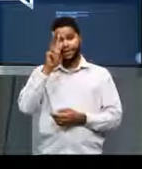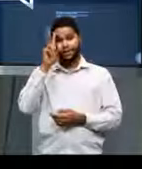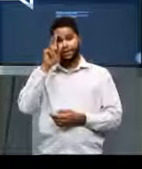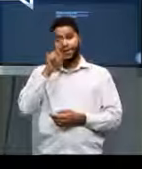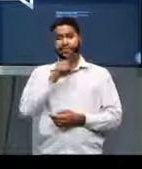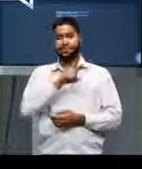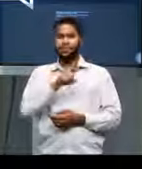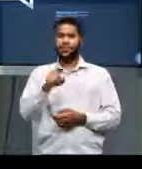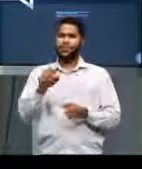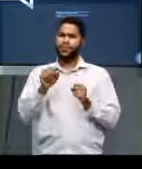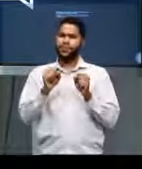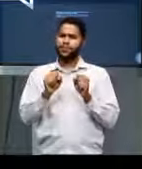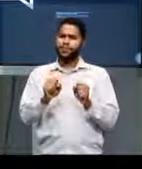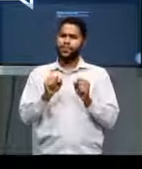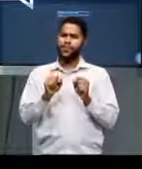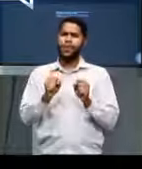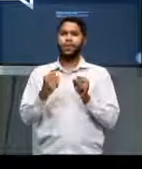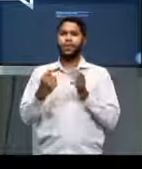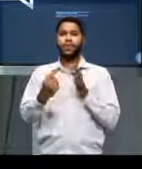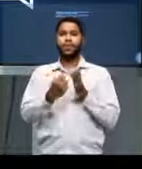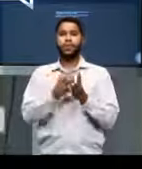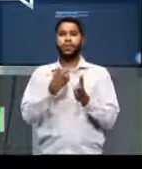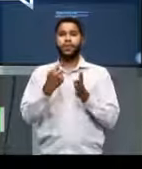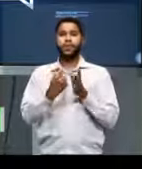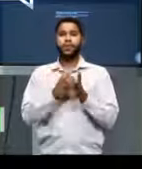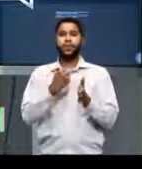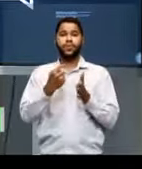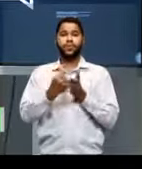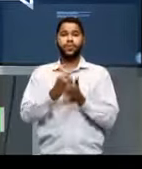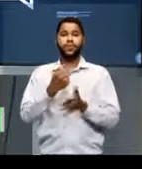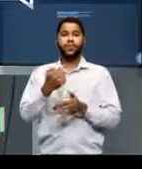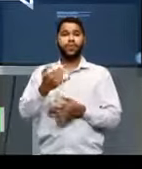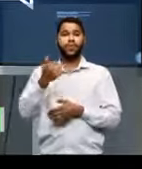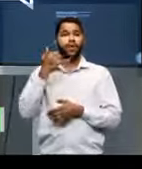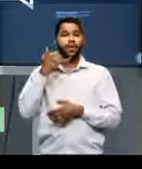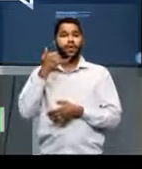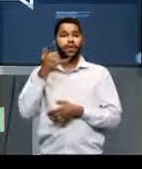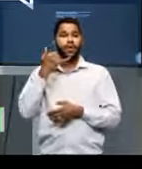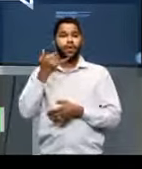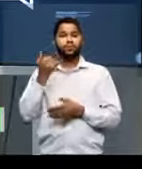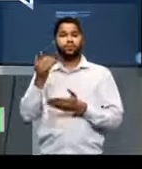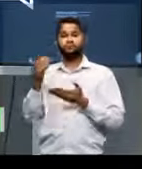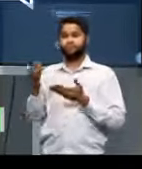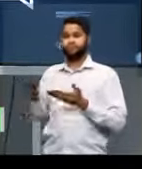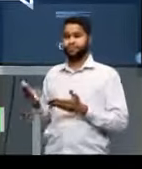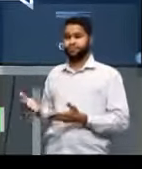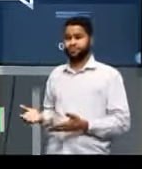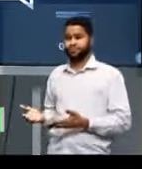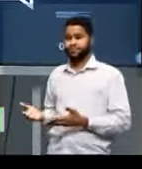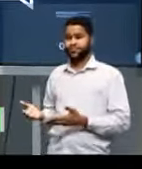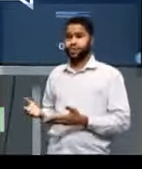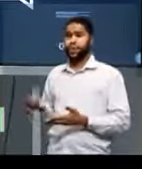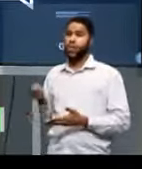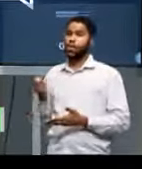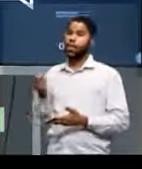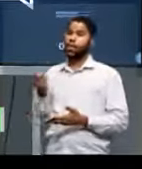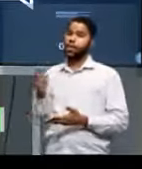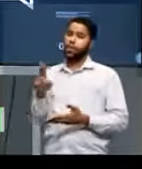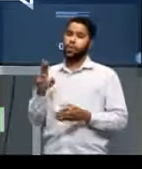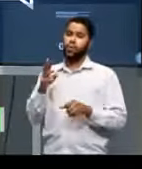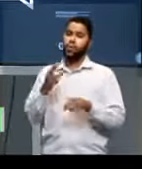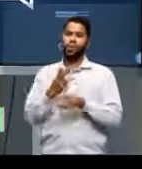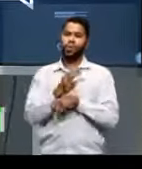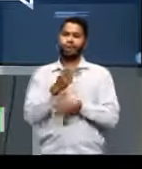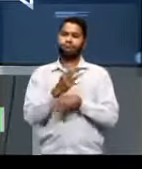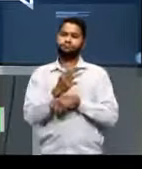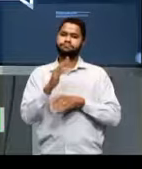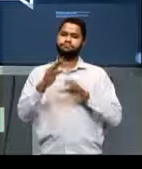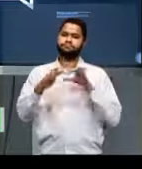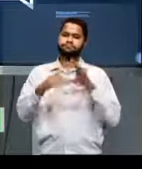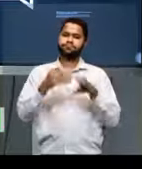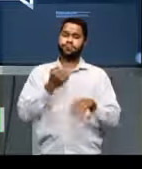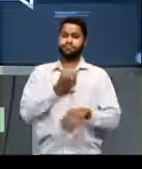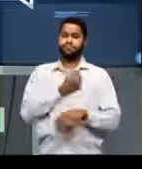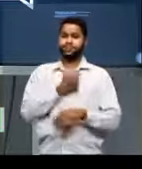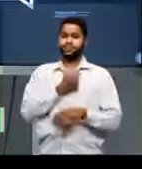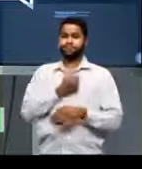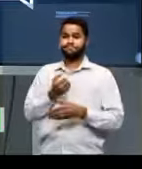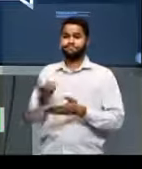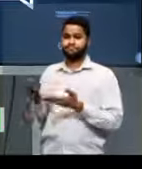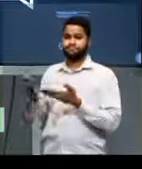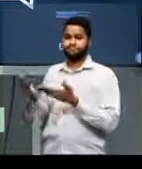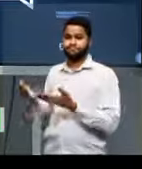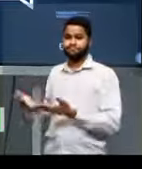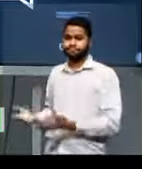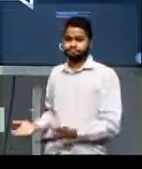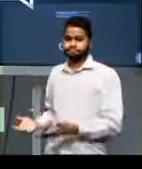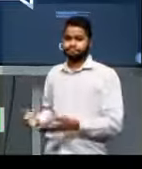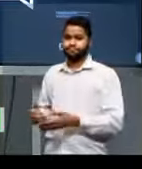que você pode fazer a sua pergunta pelo telefone fixo ou enviar uma mensagem para o nosso WhatsApp, nos números que aparecem